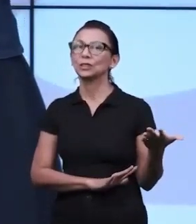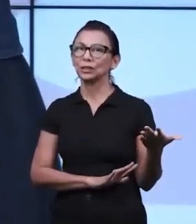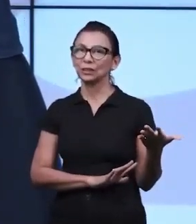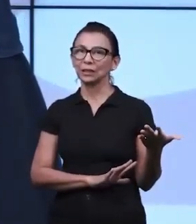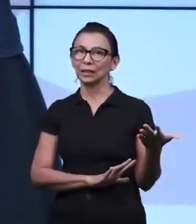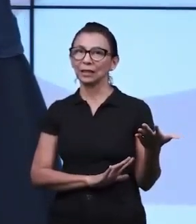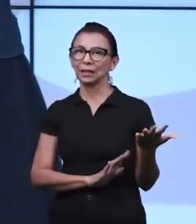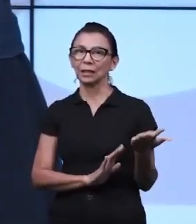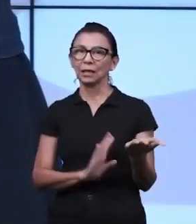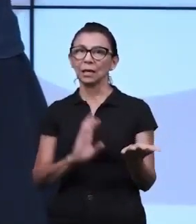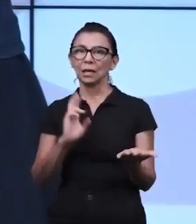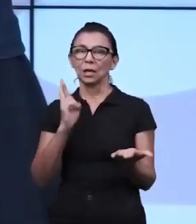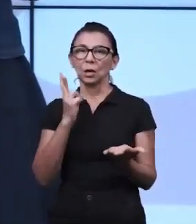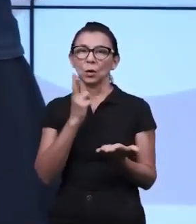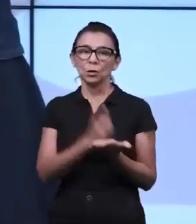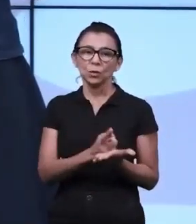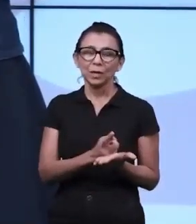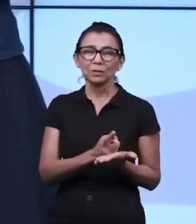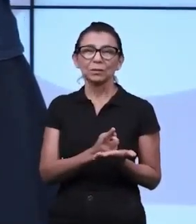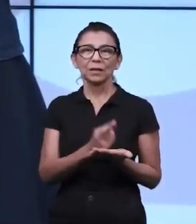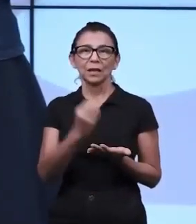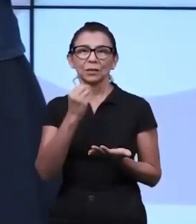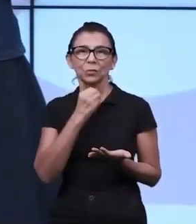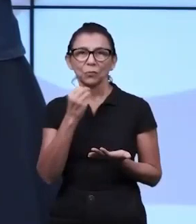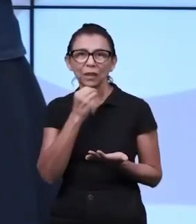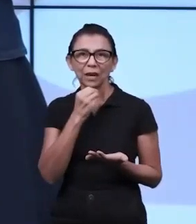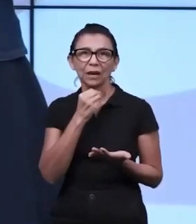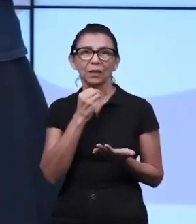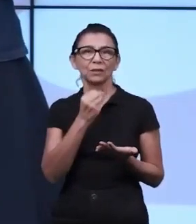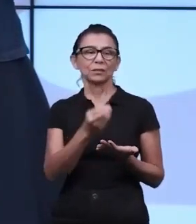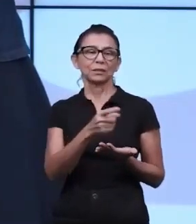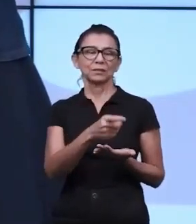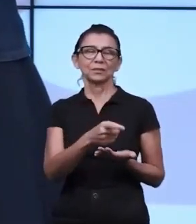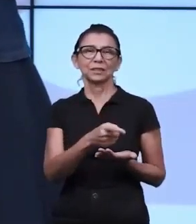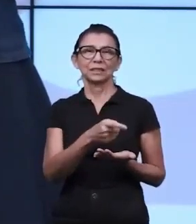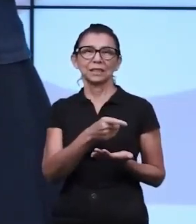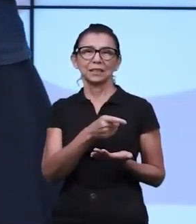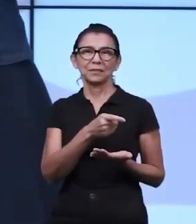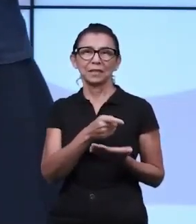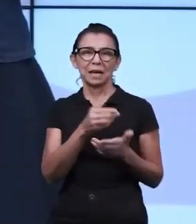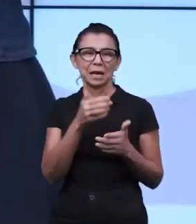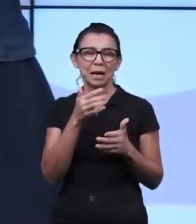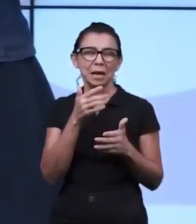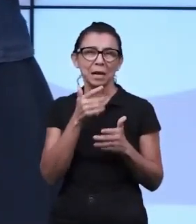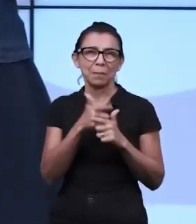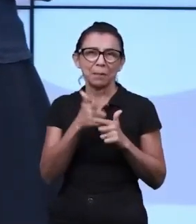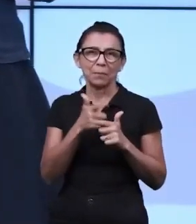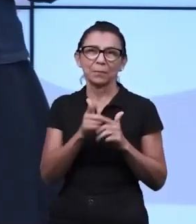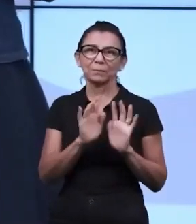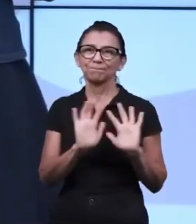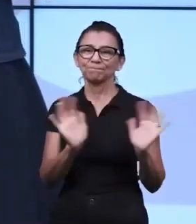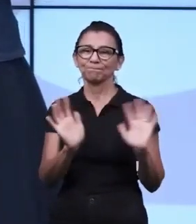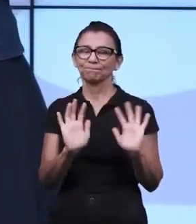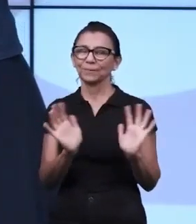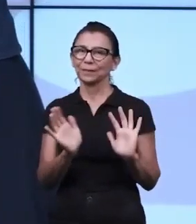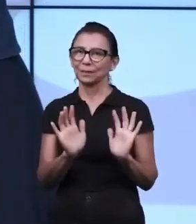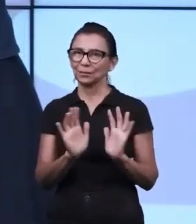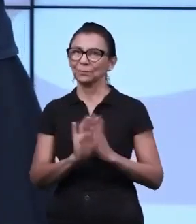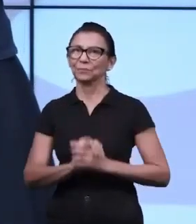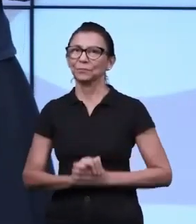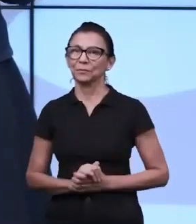nós podemos deixar de valorizar muitas superações, muitas conquistas que ele adquire até chegar no resultado final.